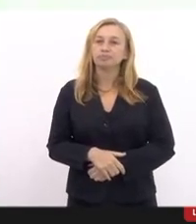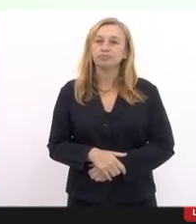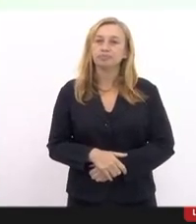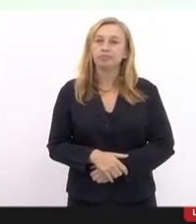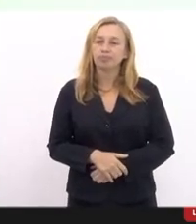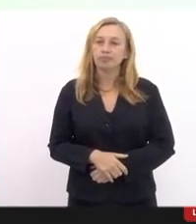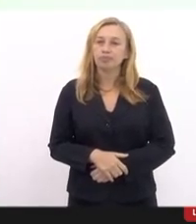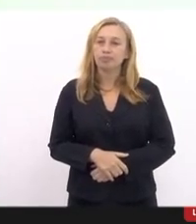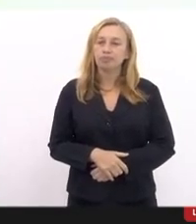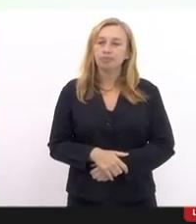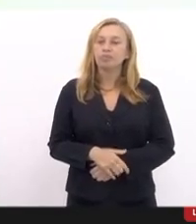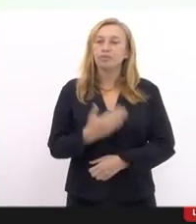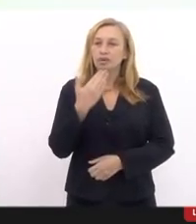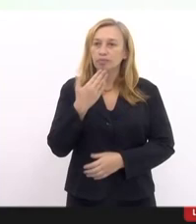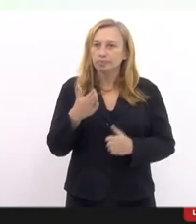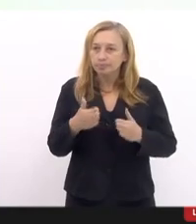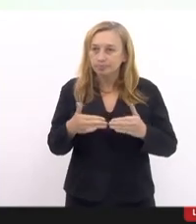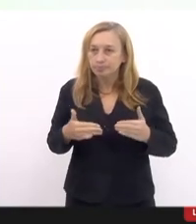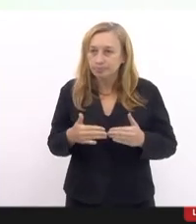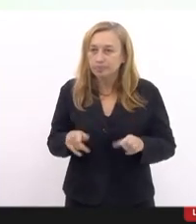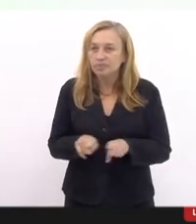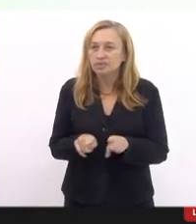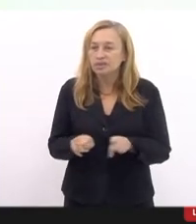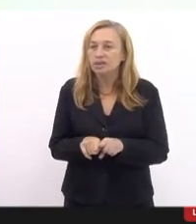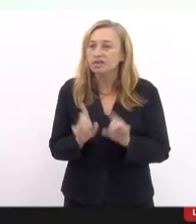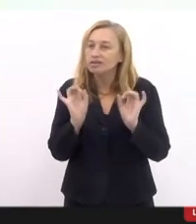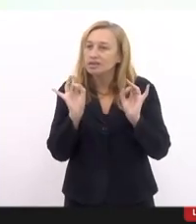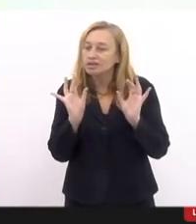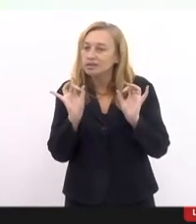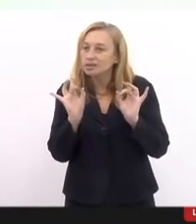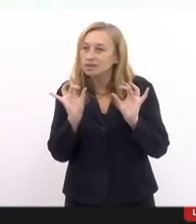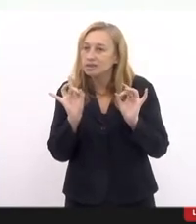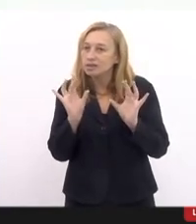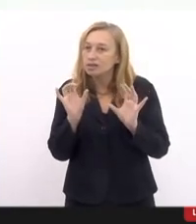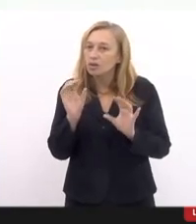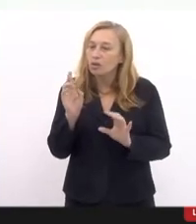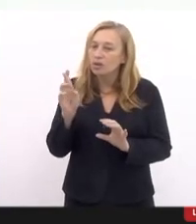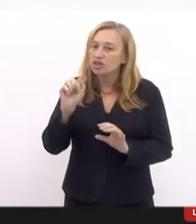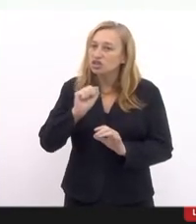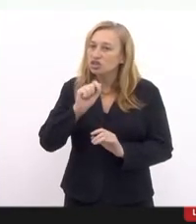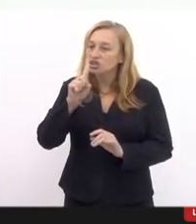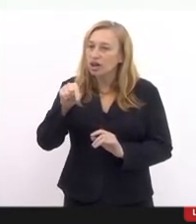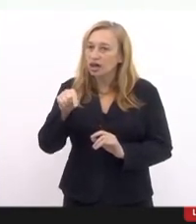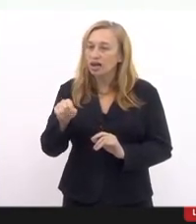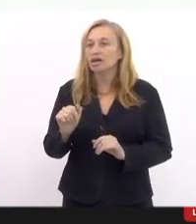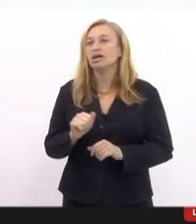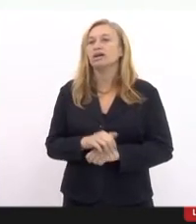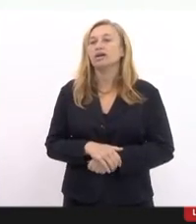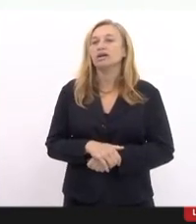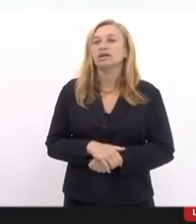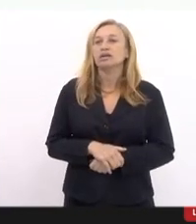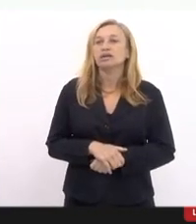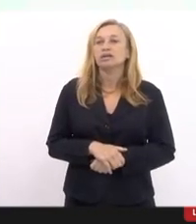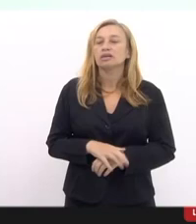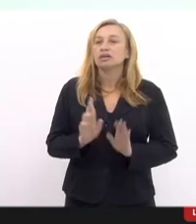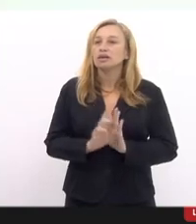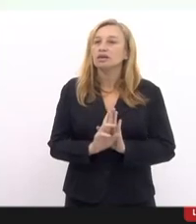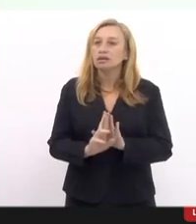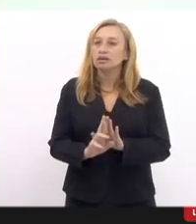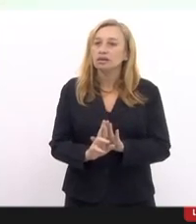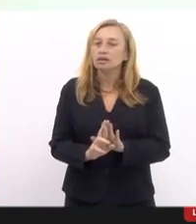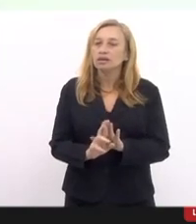se ausentou, e peço licença também por uma saudação especial à Elorixá, a mãe de Sara, aqui presente, que representa